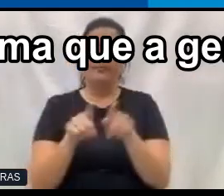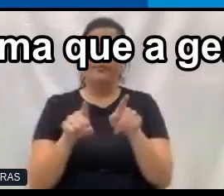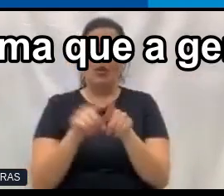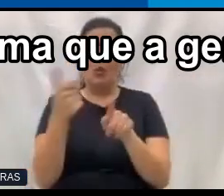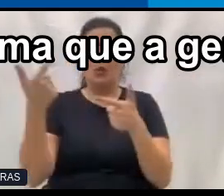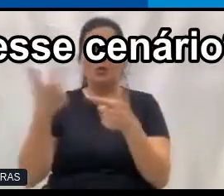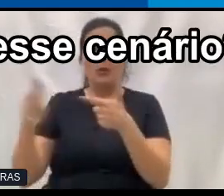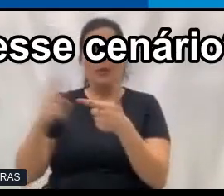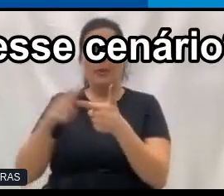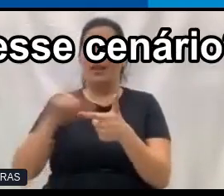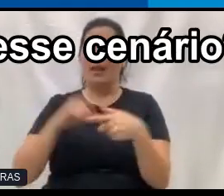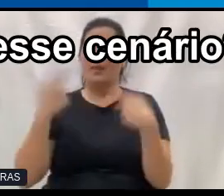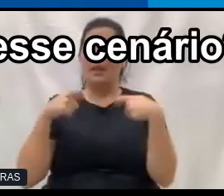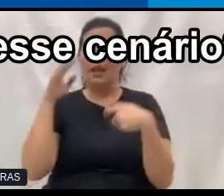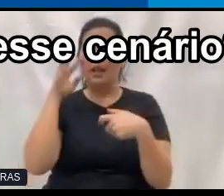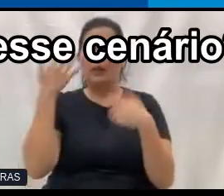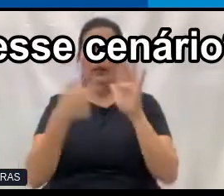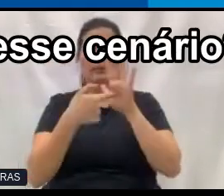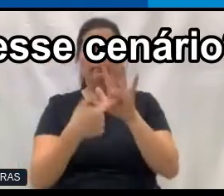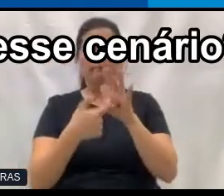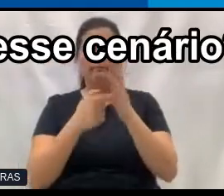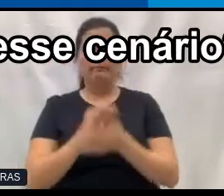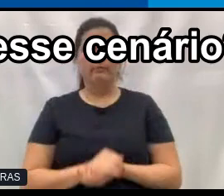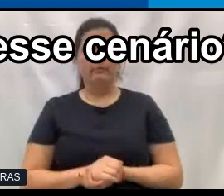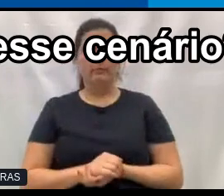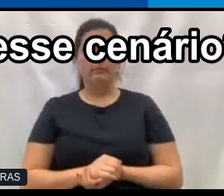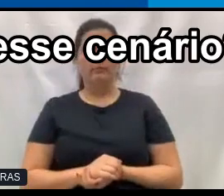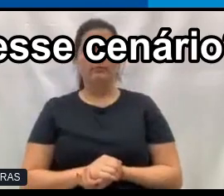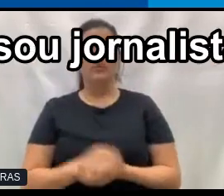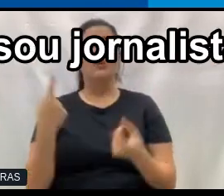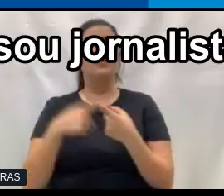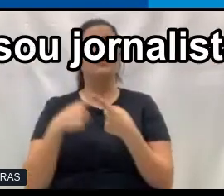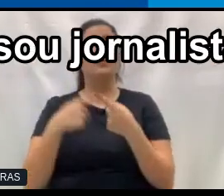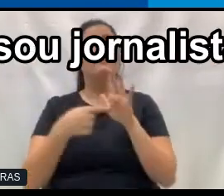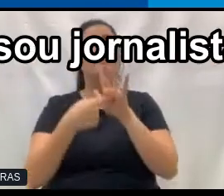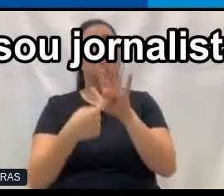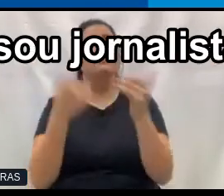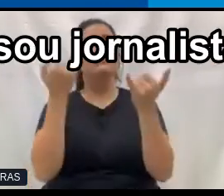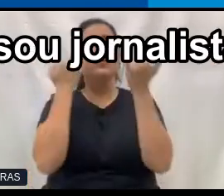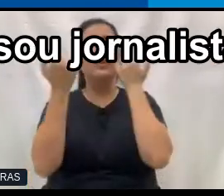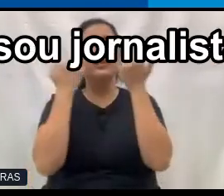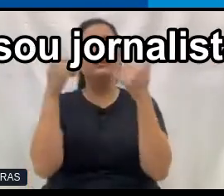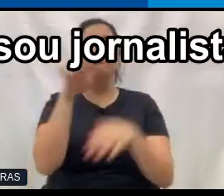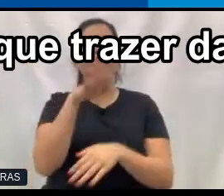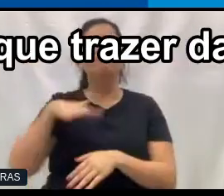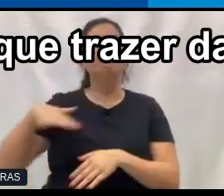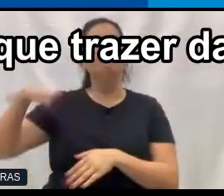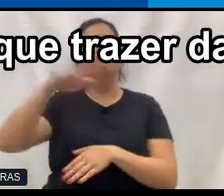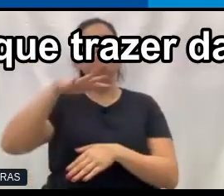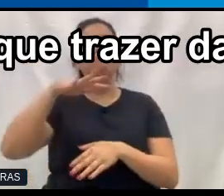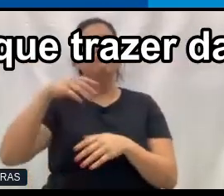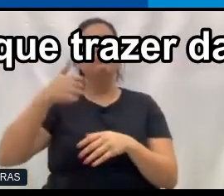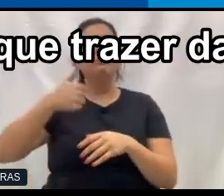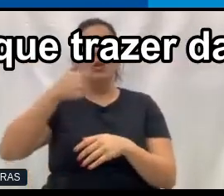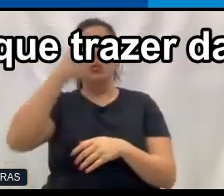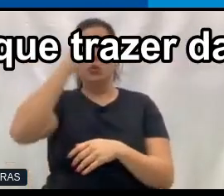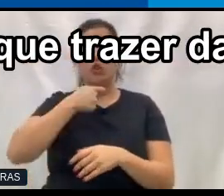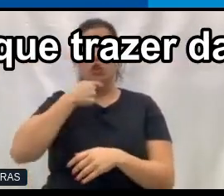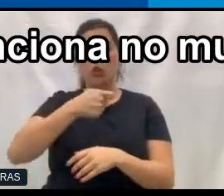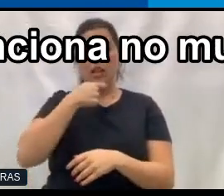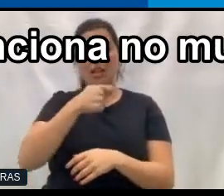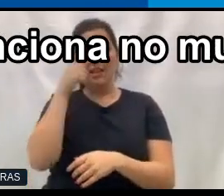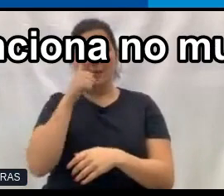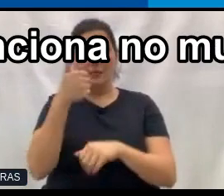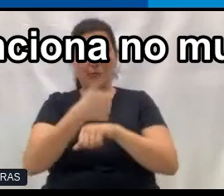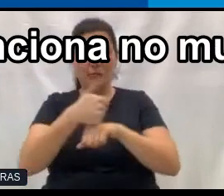apontar. E por que eu trago esse cenário, né? Primeiro porque eu sou jornalista, jornalista sempre tem que trazer dados,